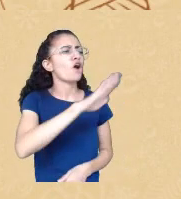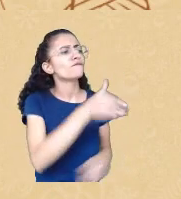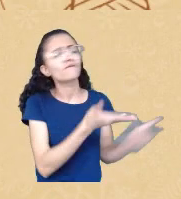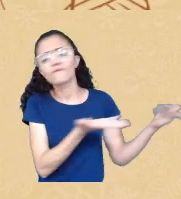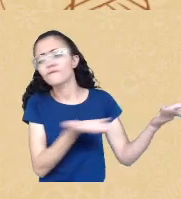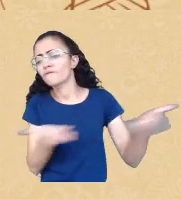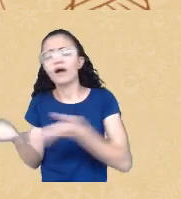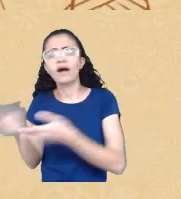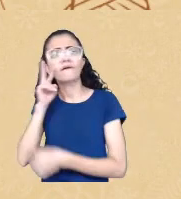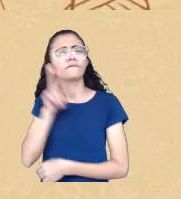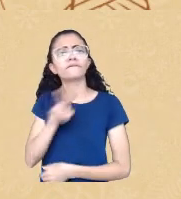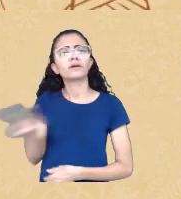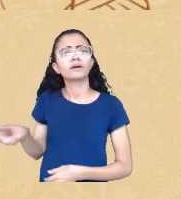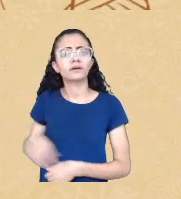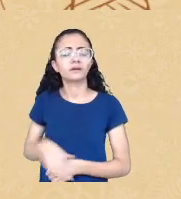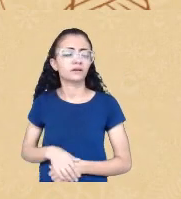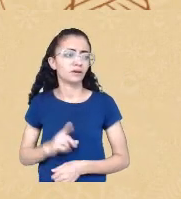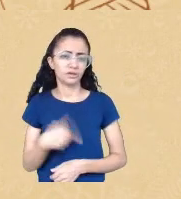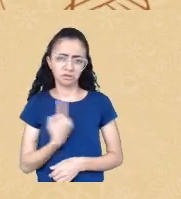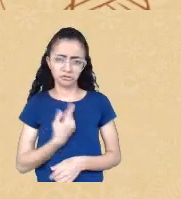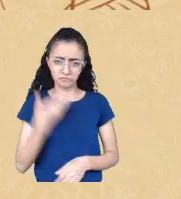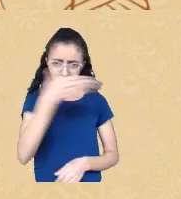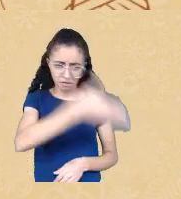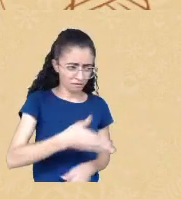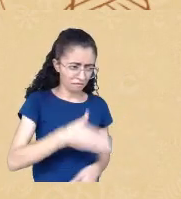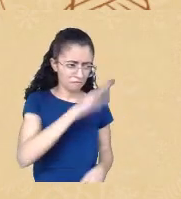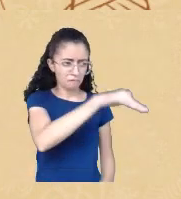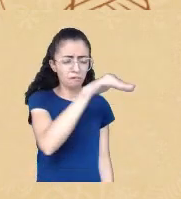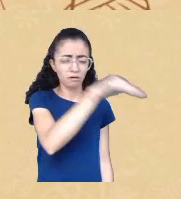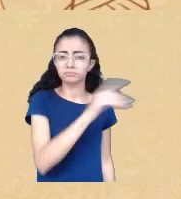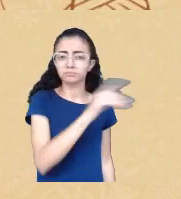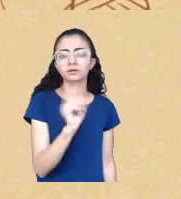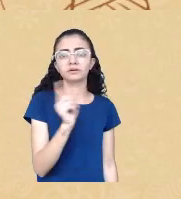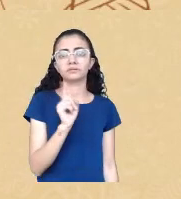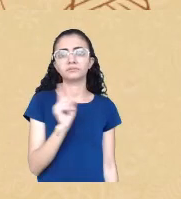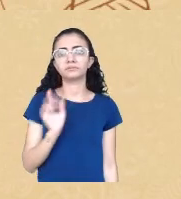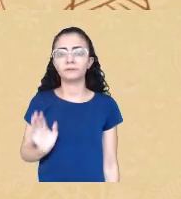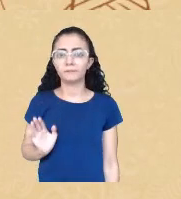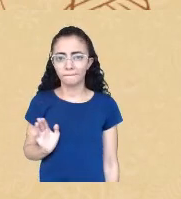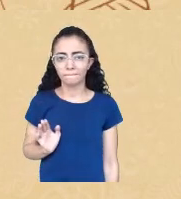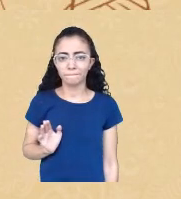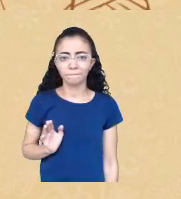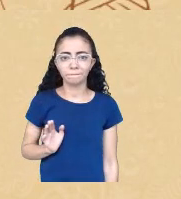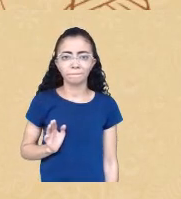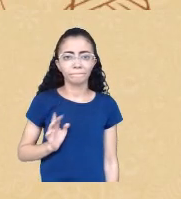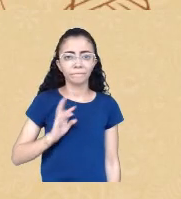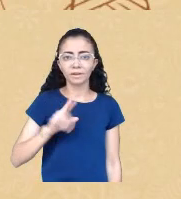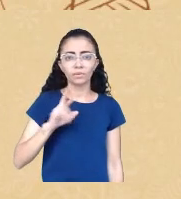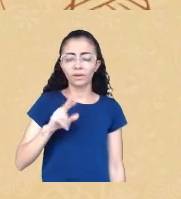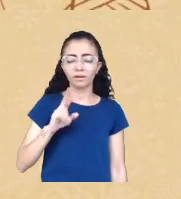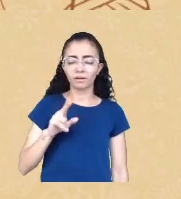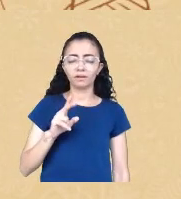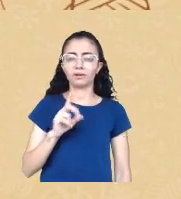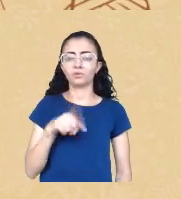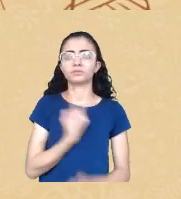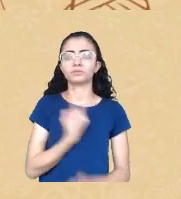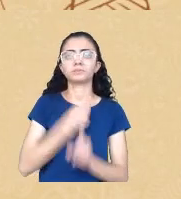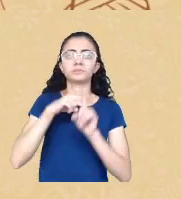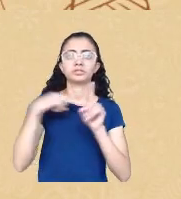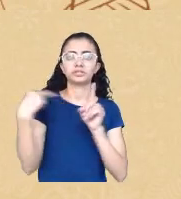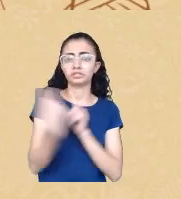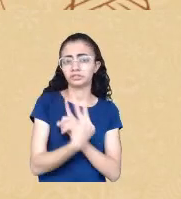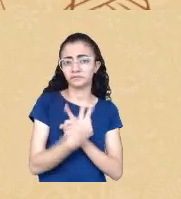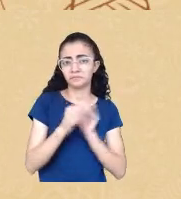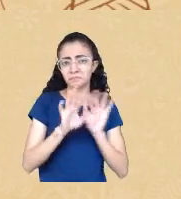nós não faremos isso não é essa a concepção que nós temos mas os outros querem fazer isso